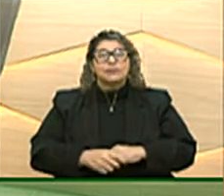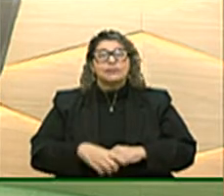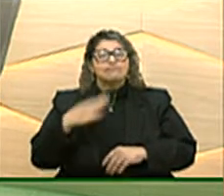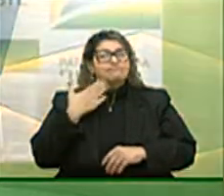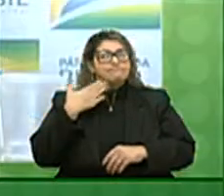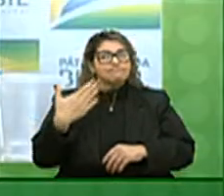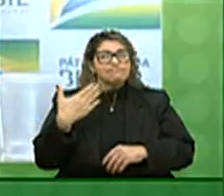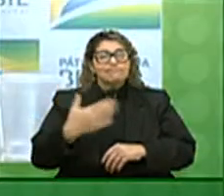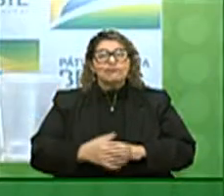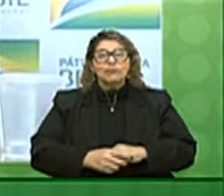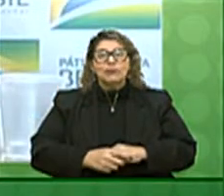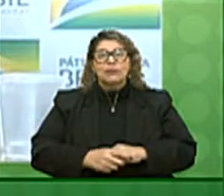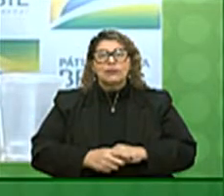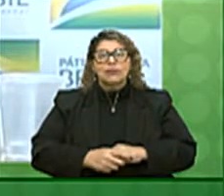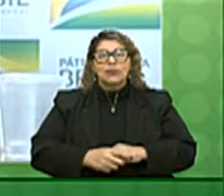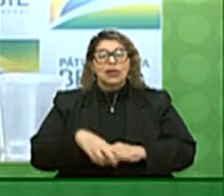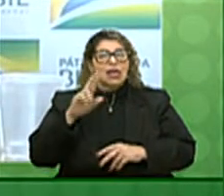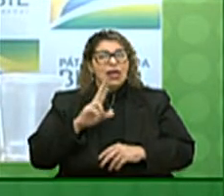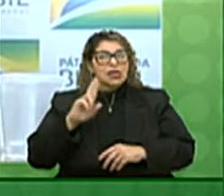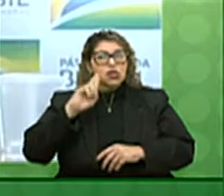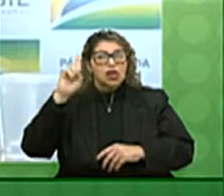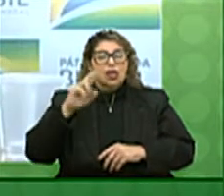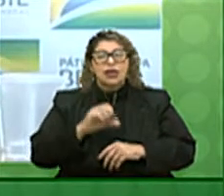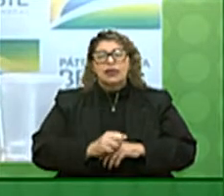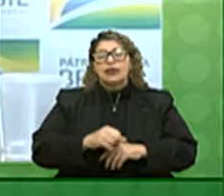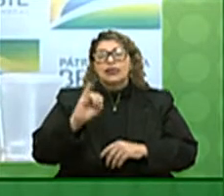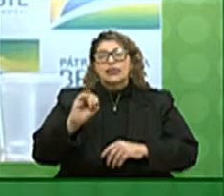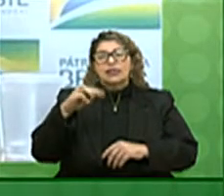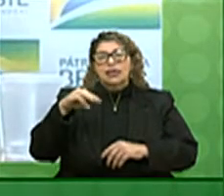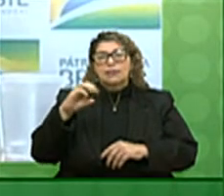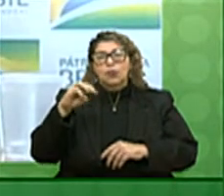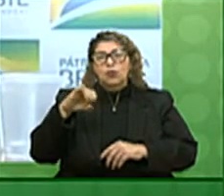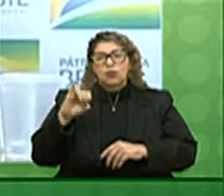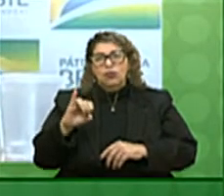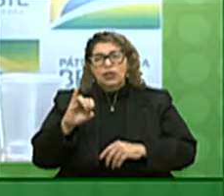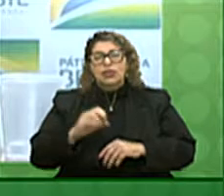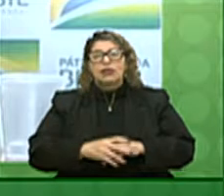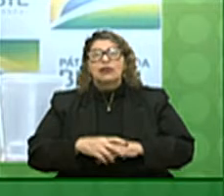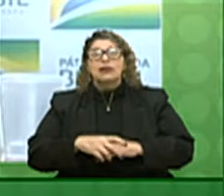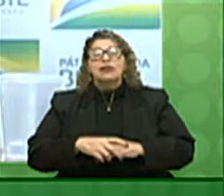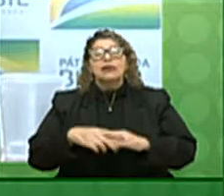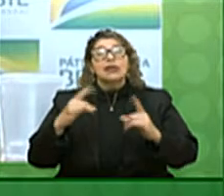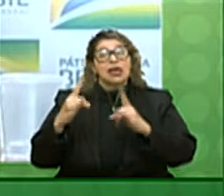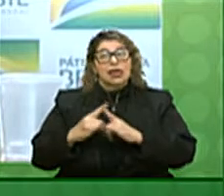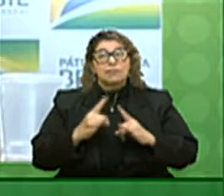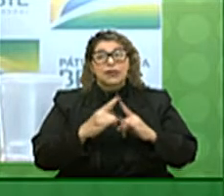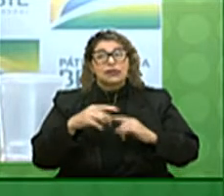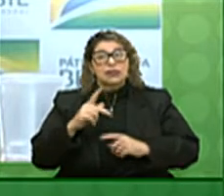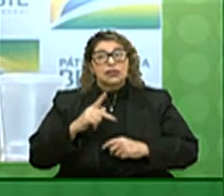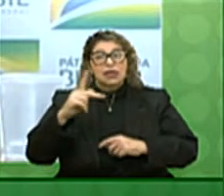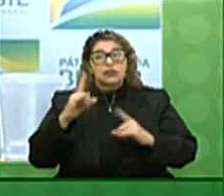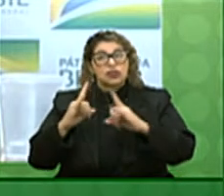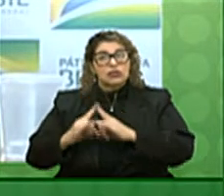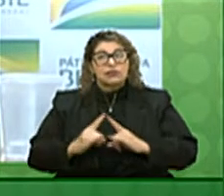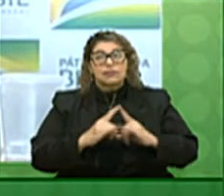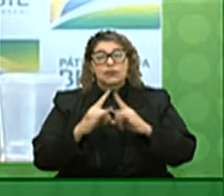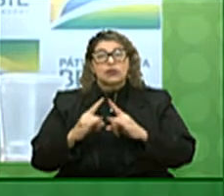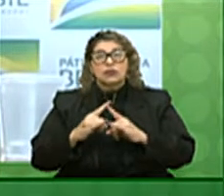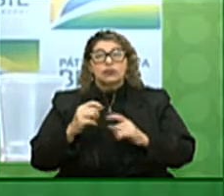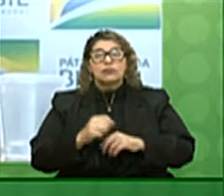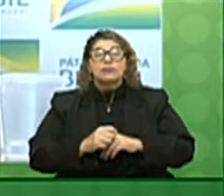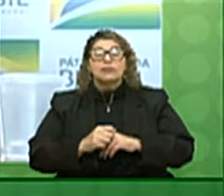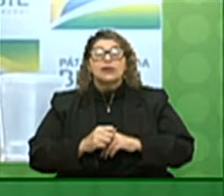Obrigado à senhora Simone Leite, presidente da Federação das Entidades Empresarias do Rio Grande do Sul e ao meu